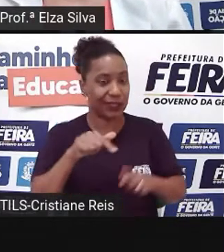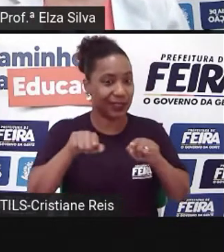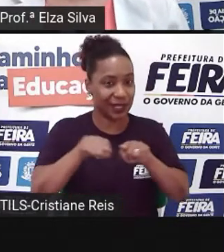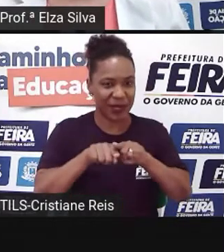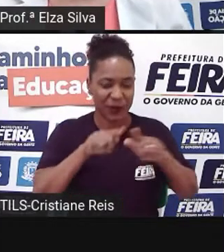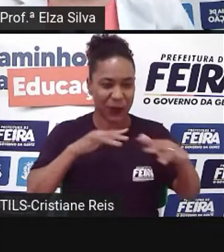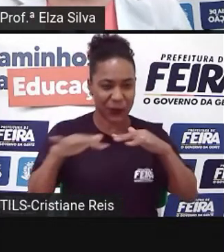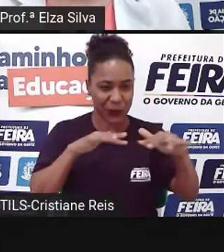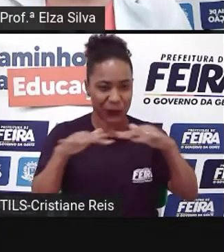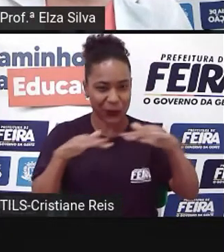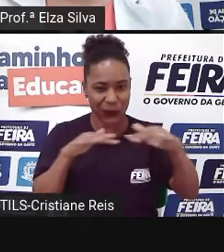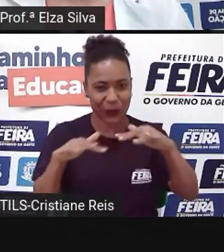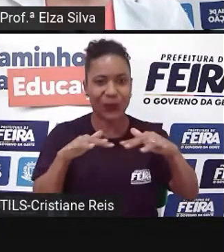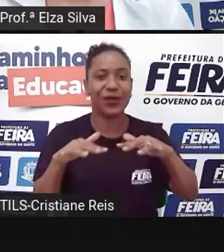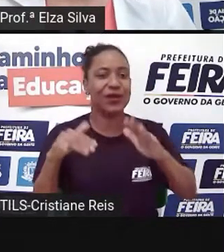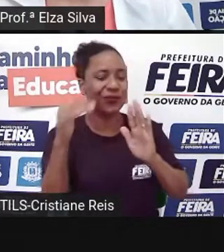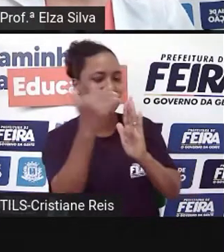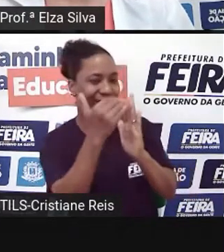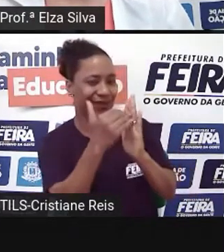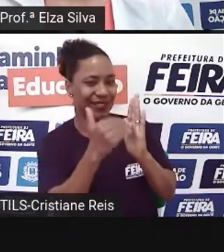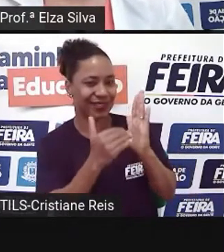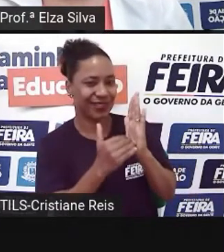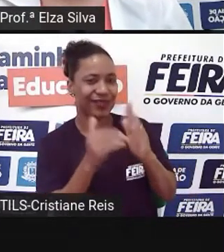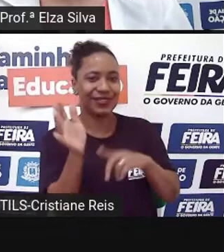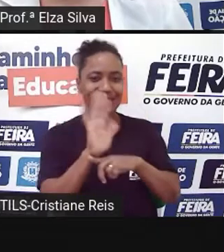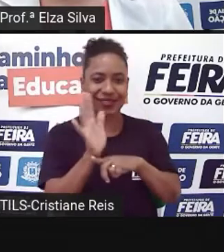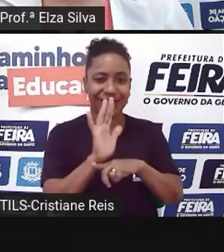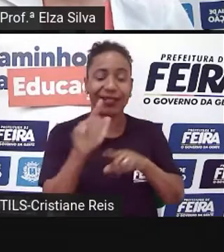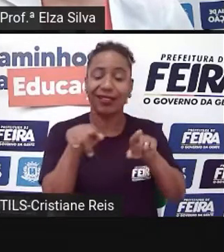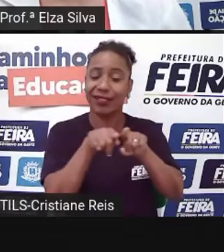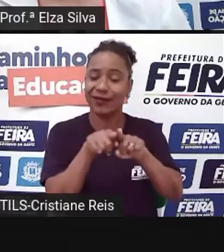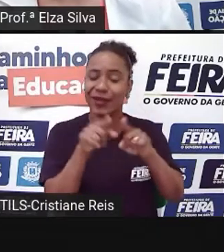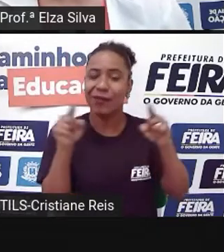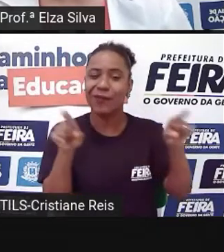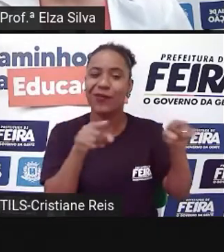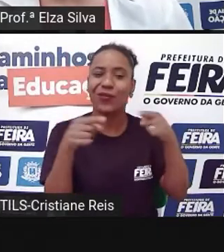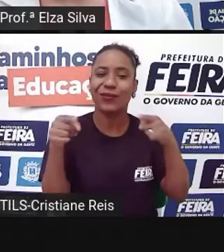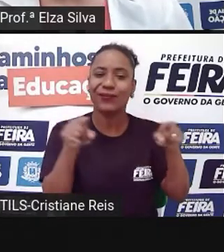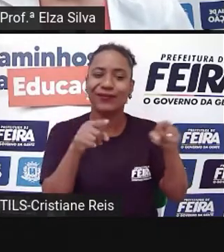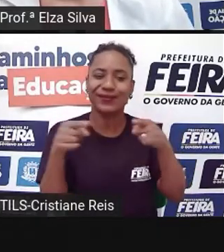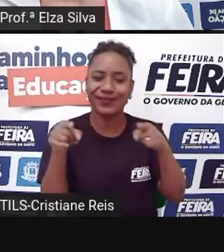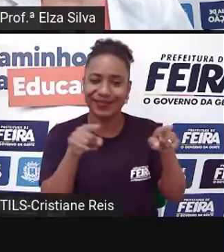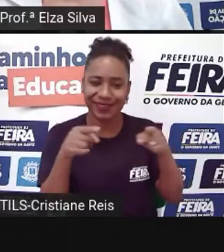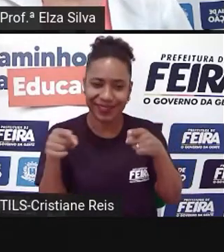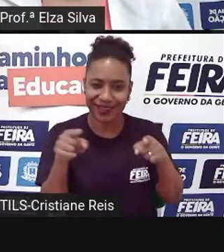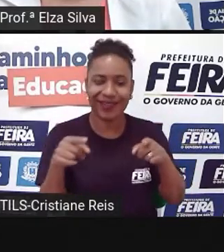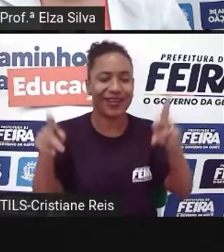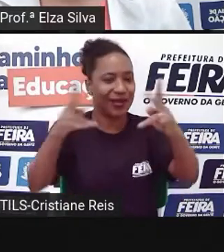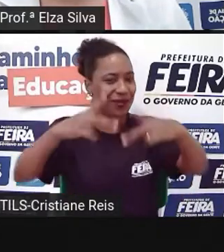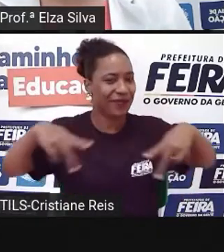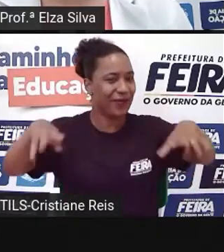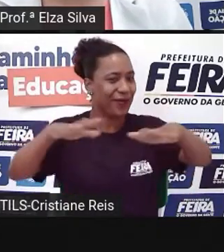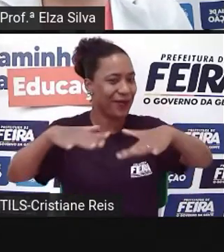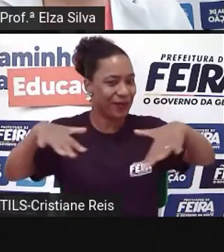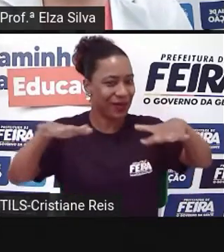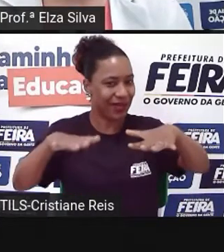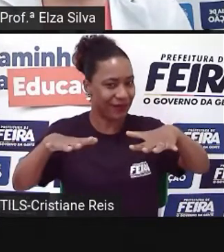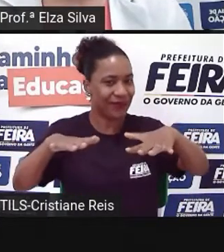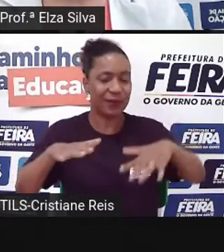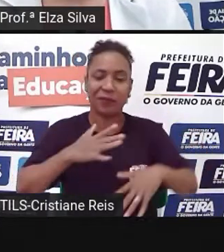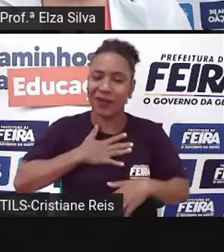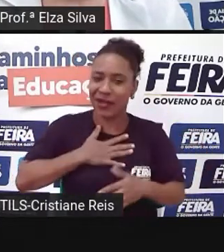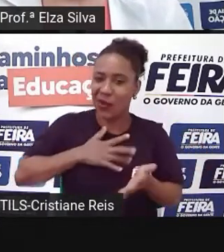Ele também gosta de ouvir música clássica e música popular Mas ele não gosta de dançar